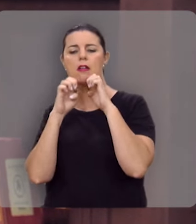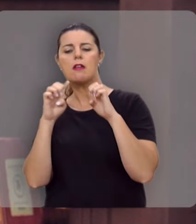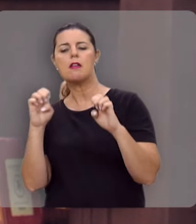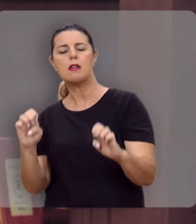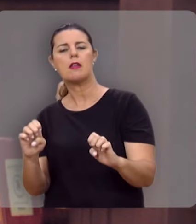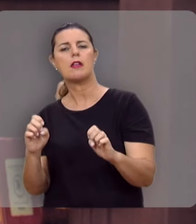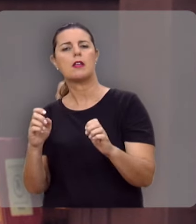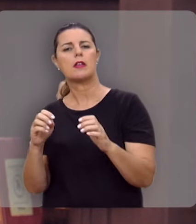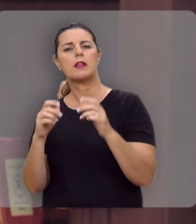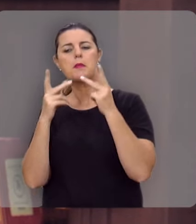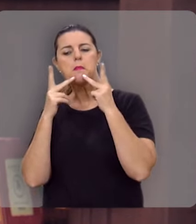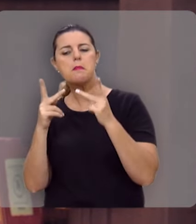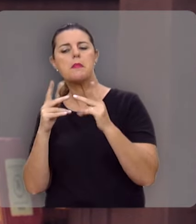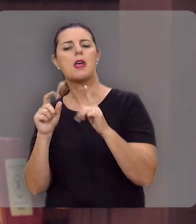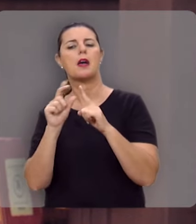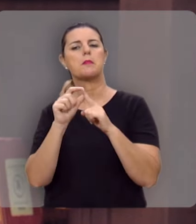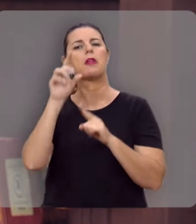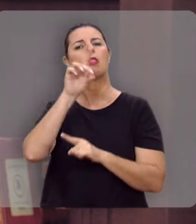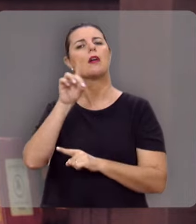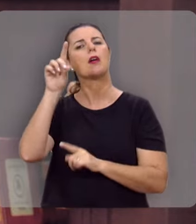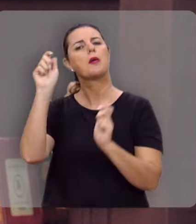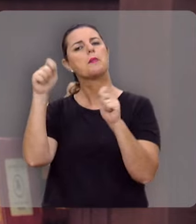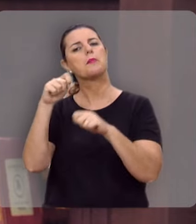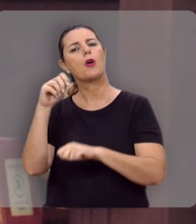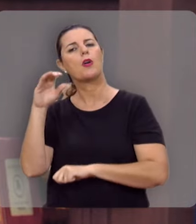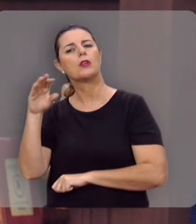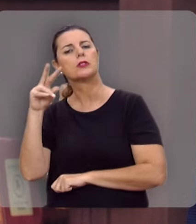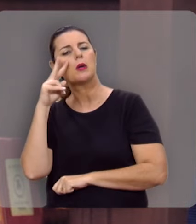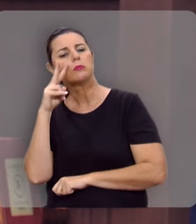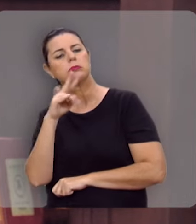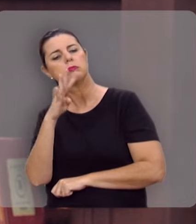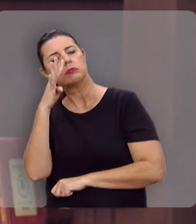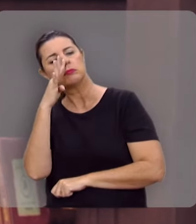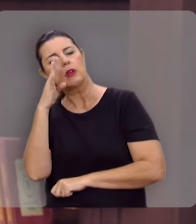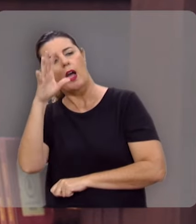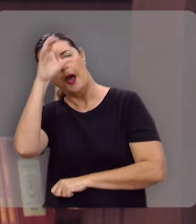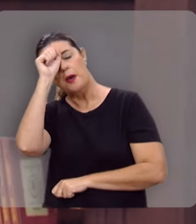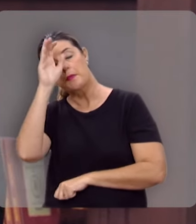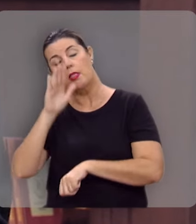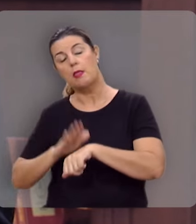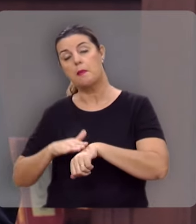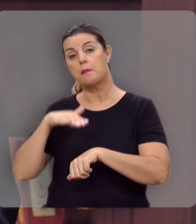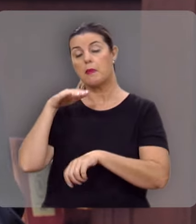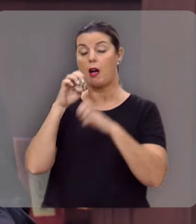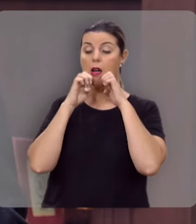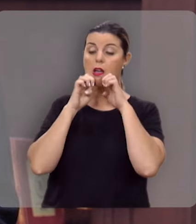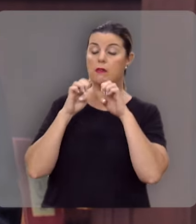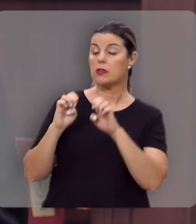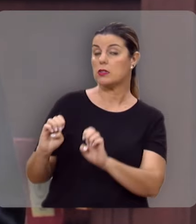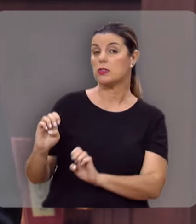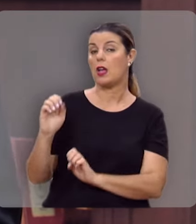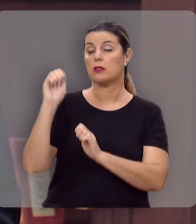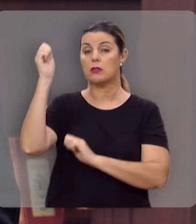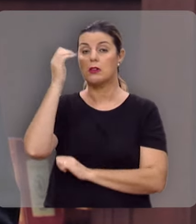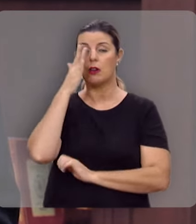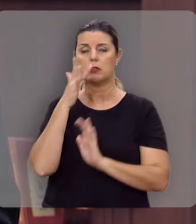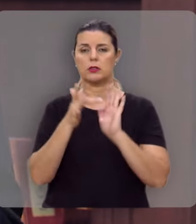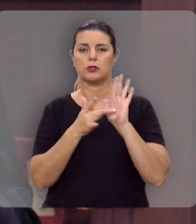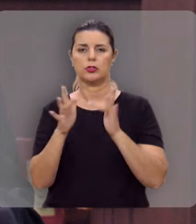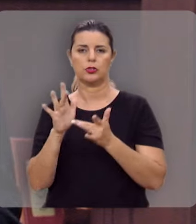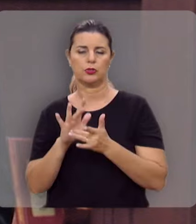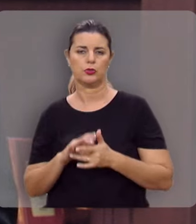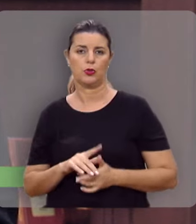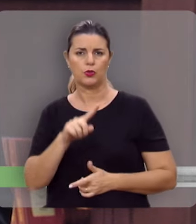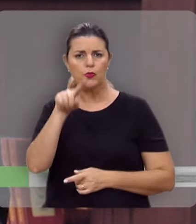genuinamente bíblica para que você possa ouvir a cada dia a mensagem do Evangelho e da Graça de Cristo Jesus.